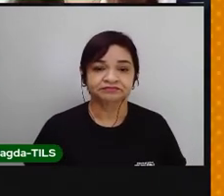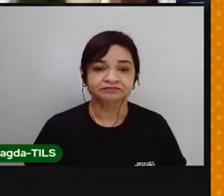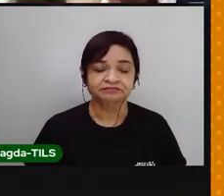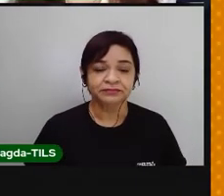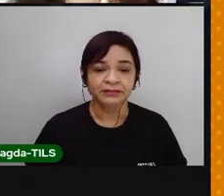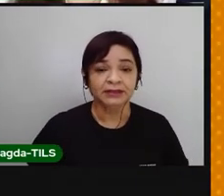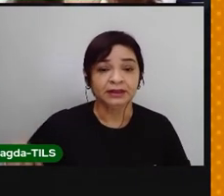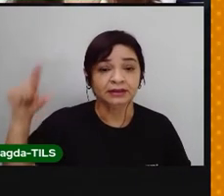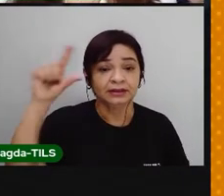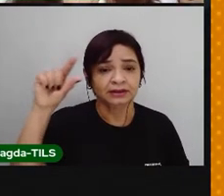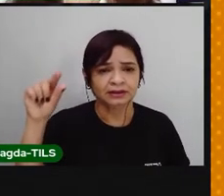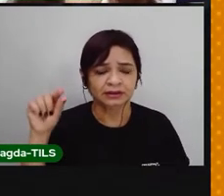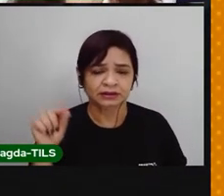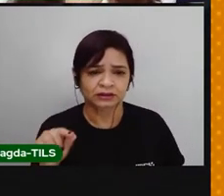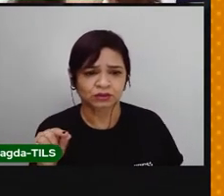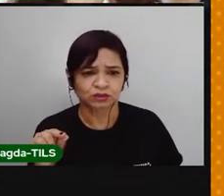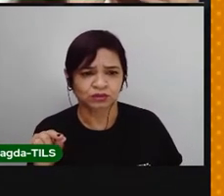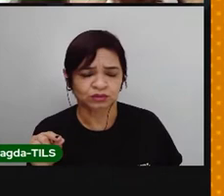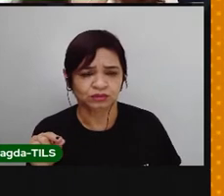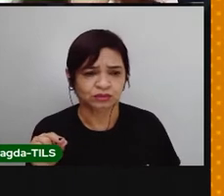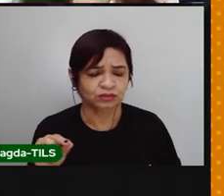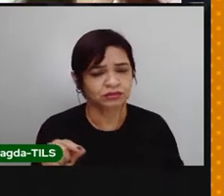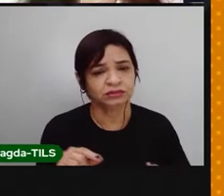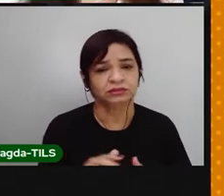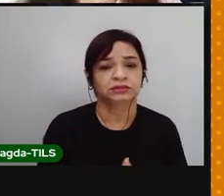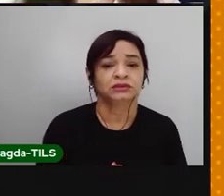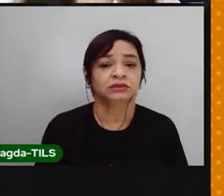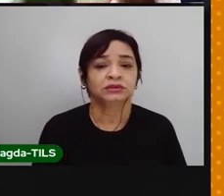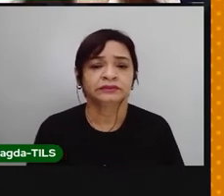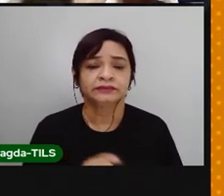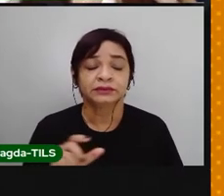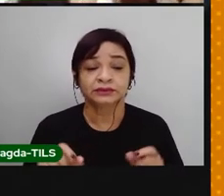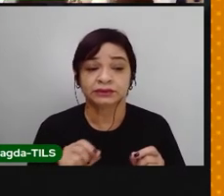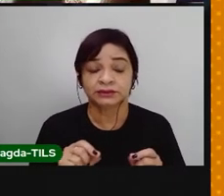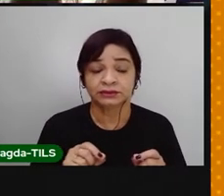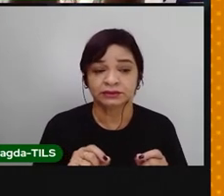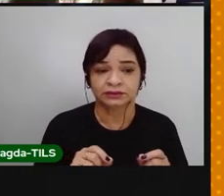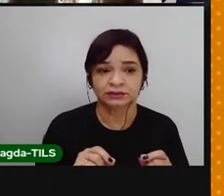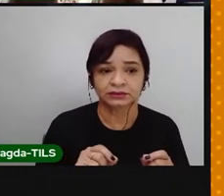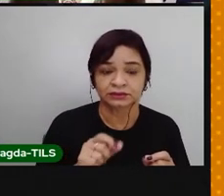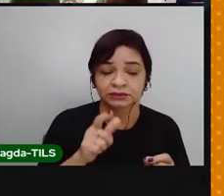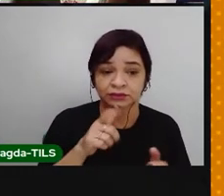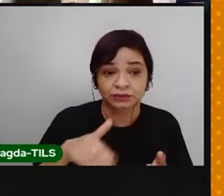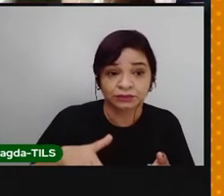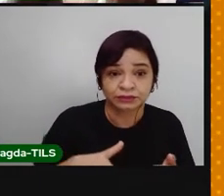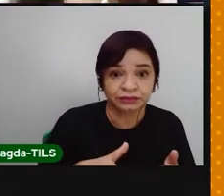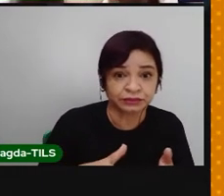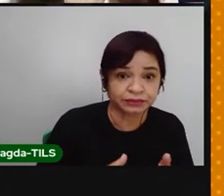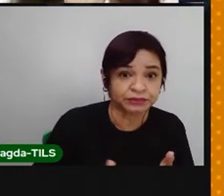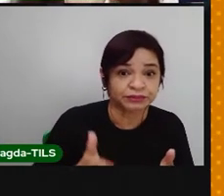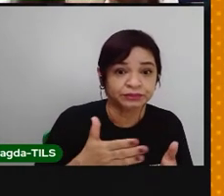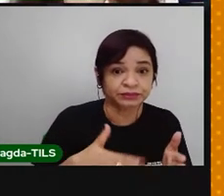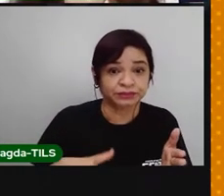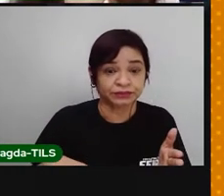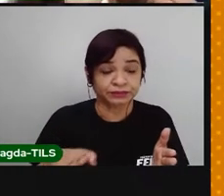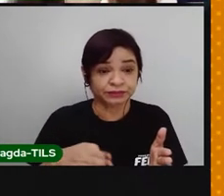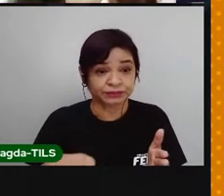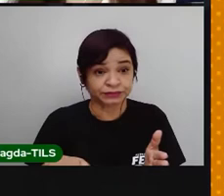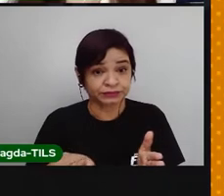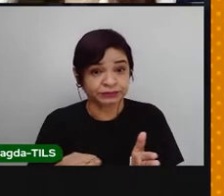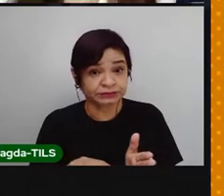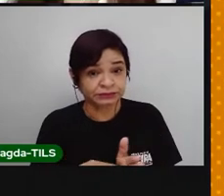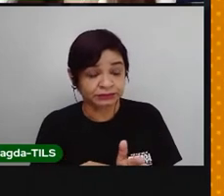Então, esse nosso satélite natural, que é a lua, ela vai influenciar no movimento das marés e a sua